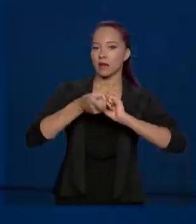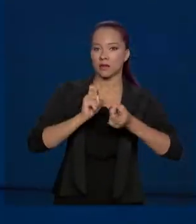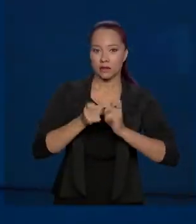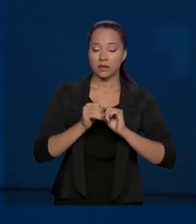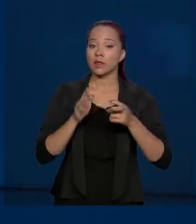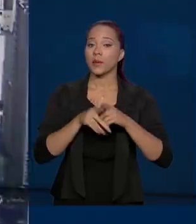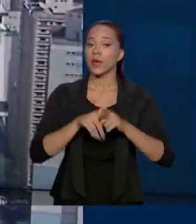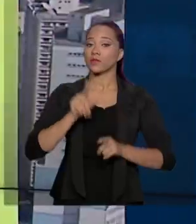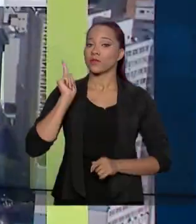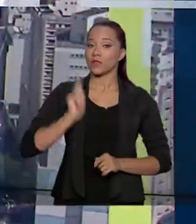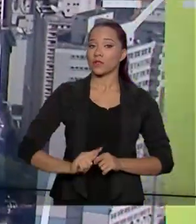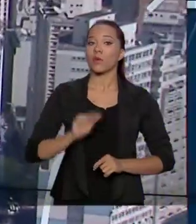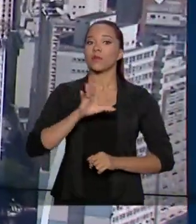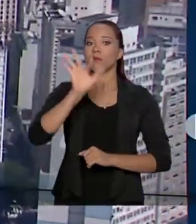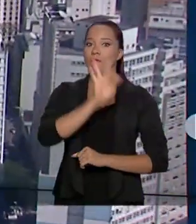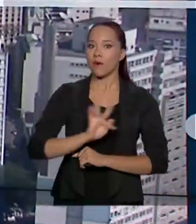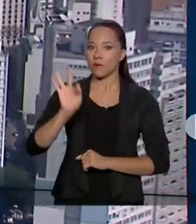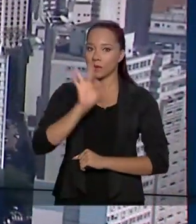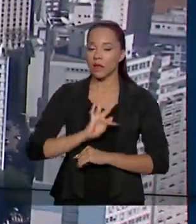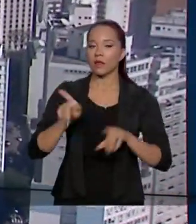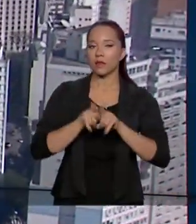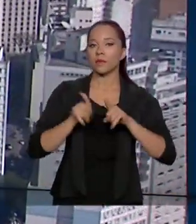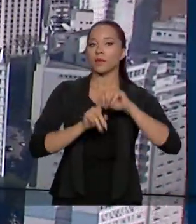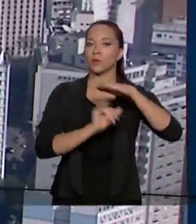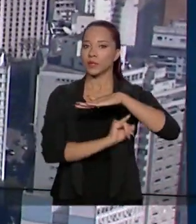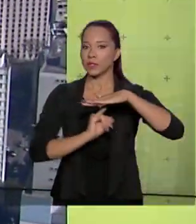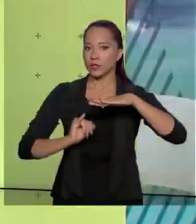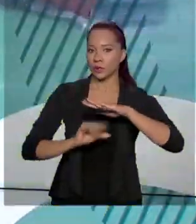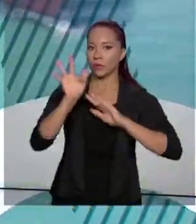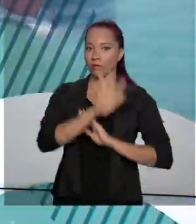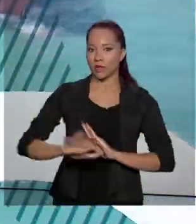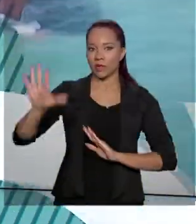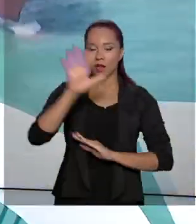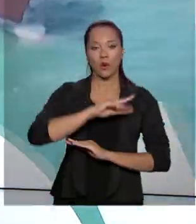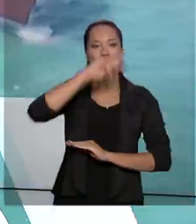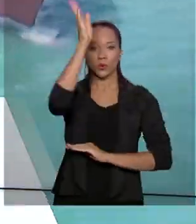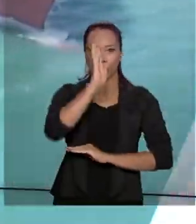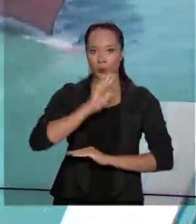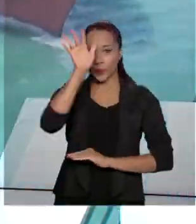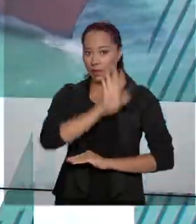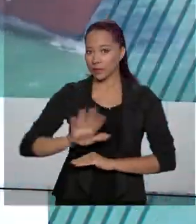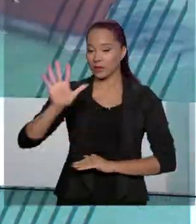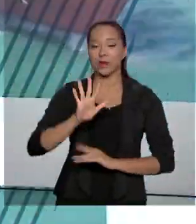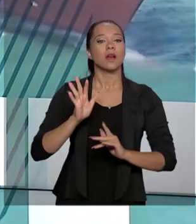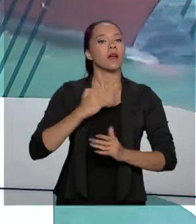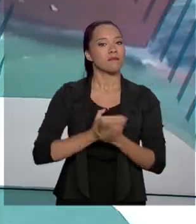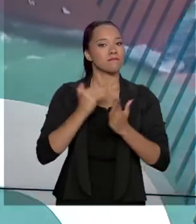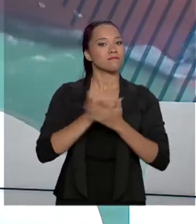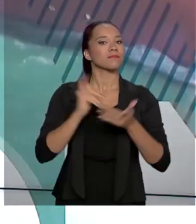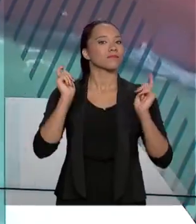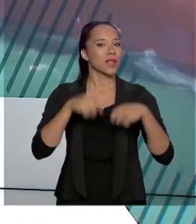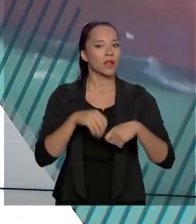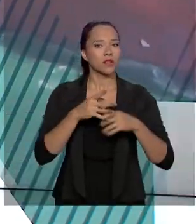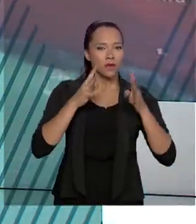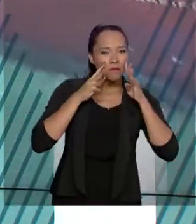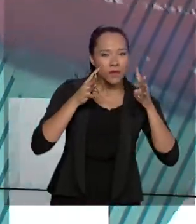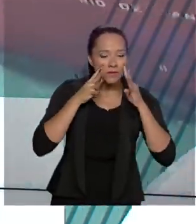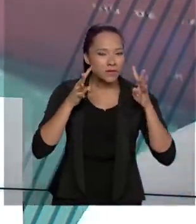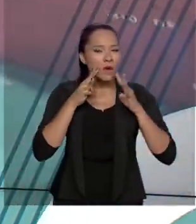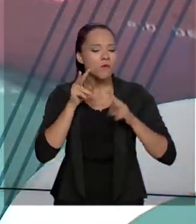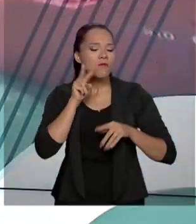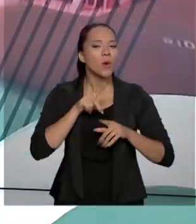gestão das universidades e dos institutos federais do país. Essa é mais uma possibilidade de ouvir a sociedade